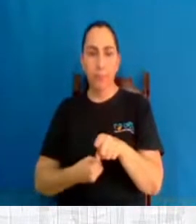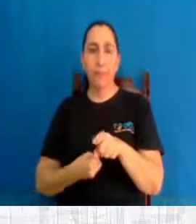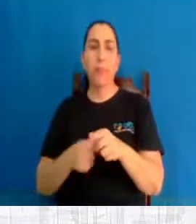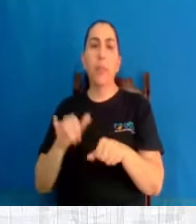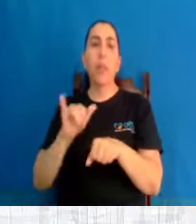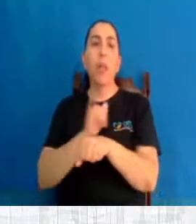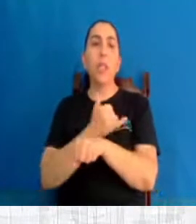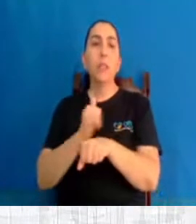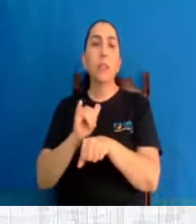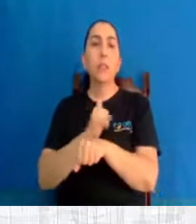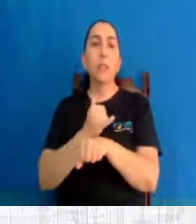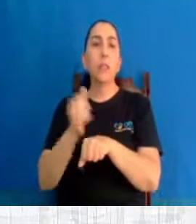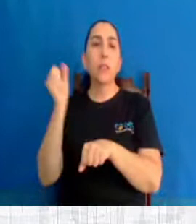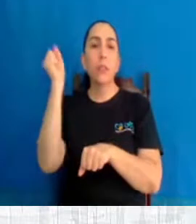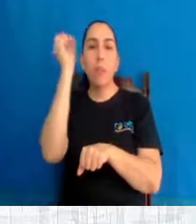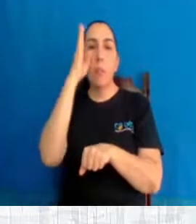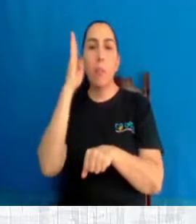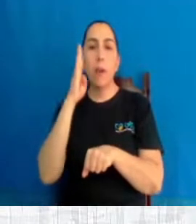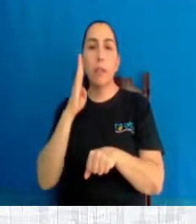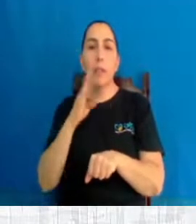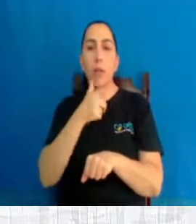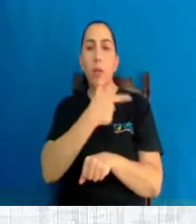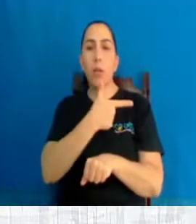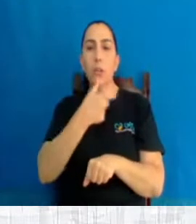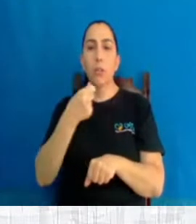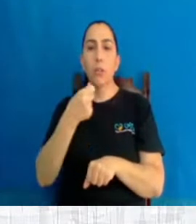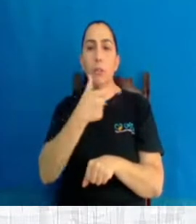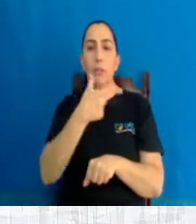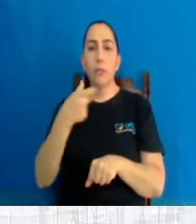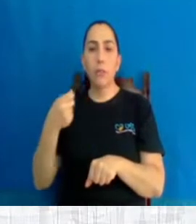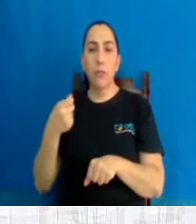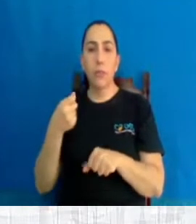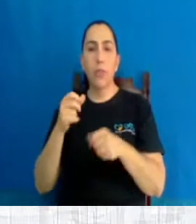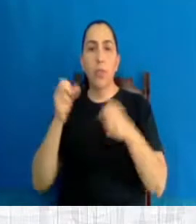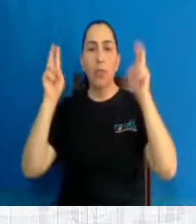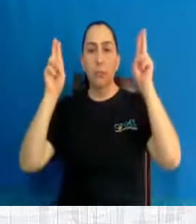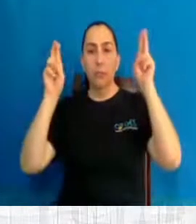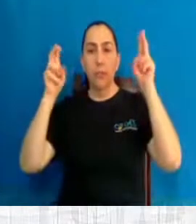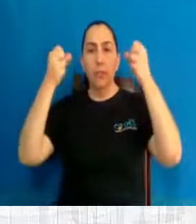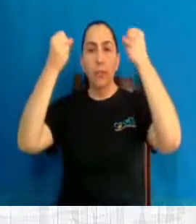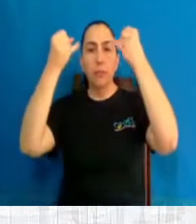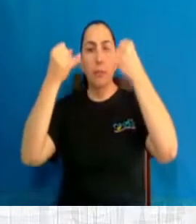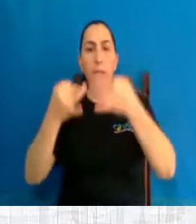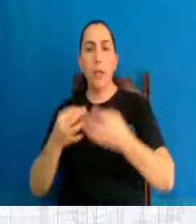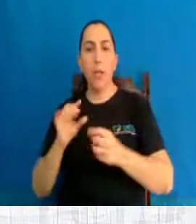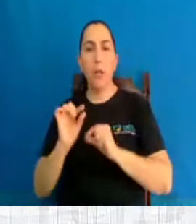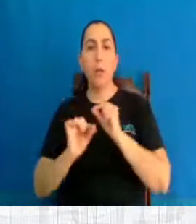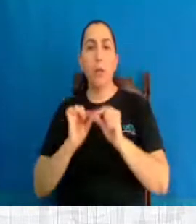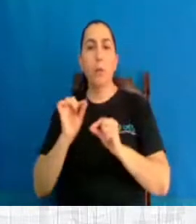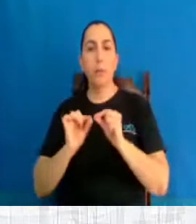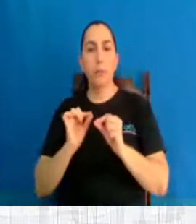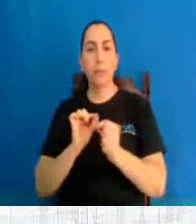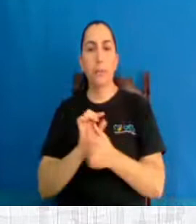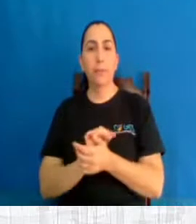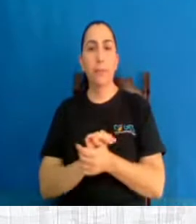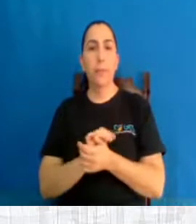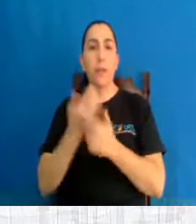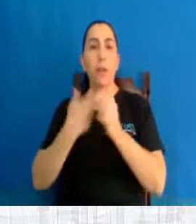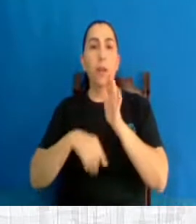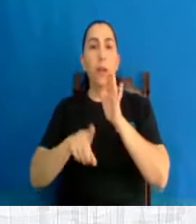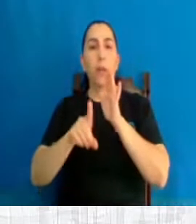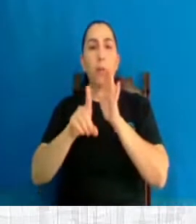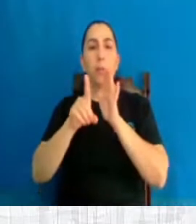federal de desenvolvimento para o Brasil no período de 2020 até 2031. Por eu vou falar desse assunto? Porque estão dizendo que esse decreto está querendo